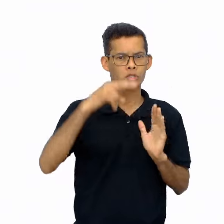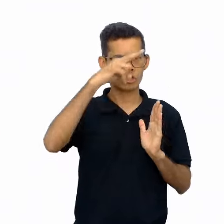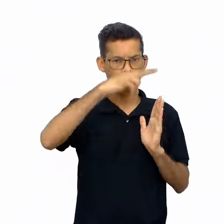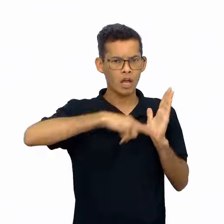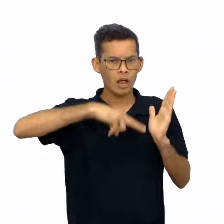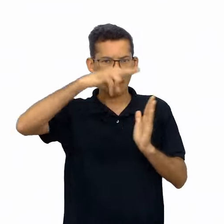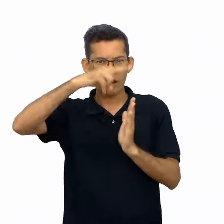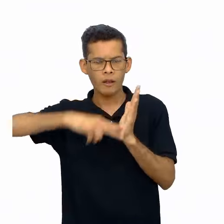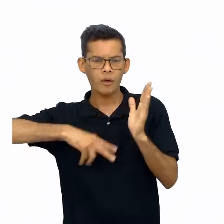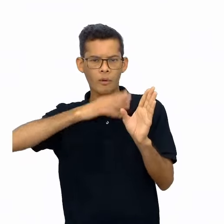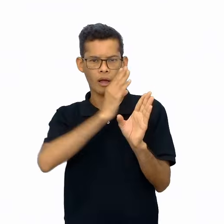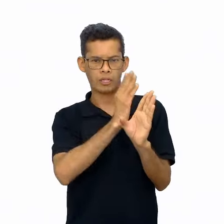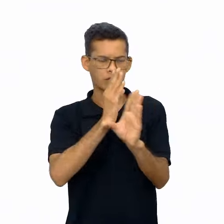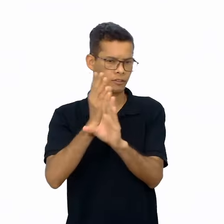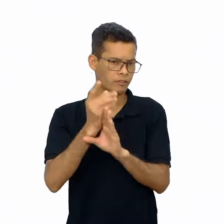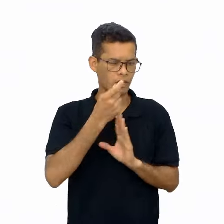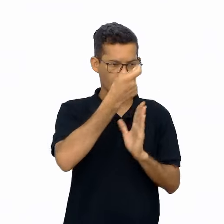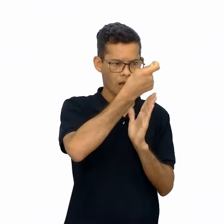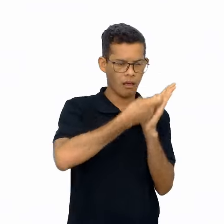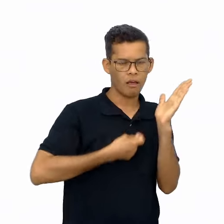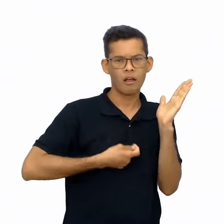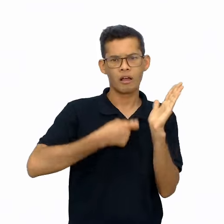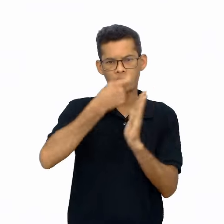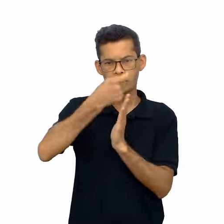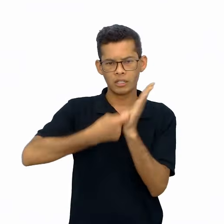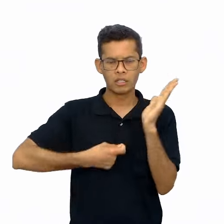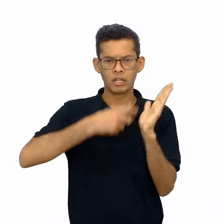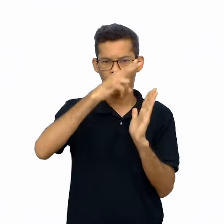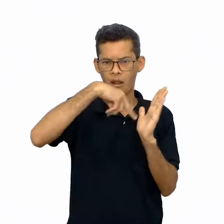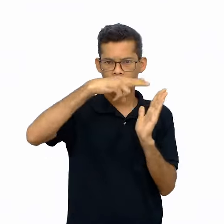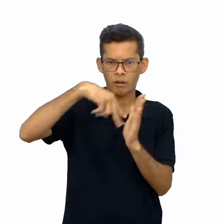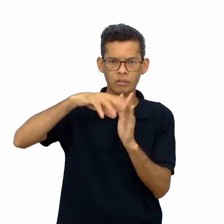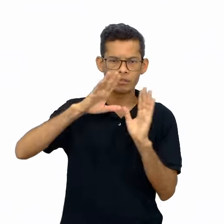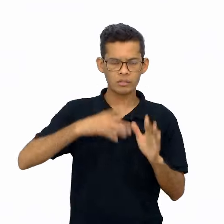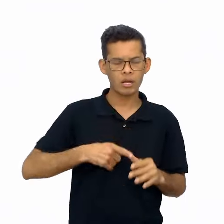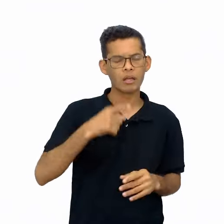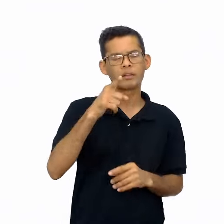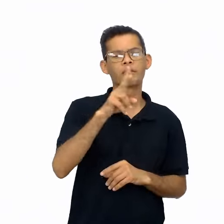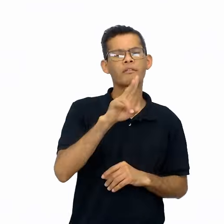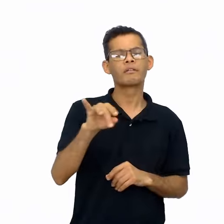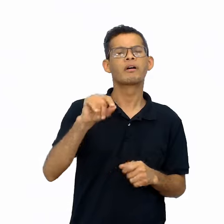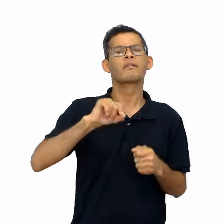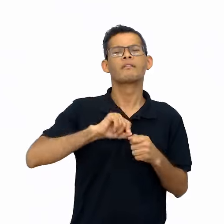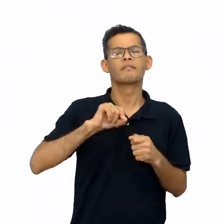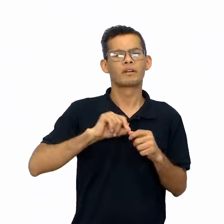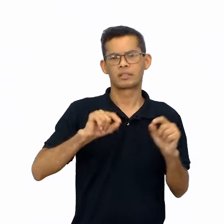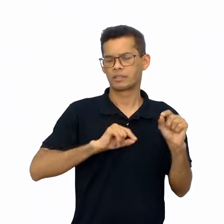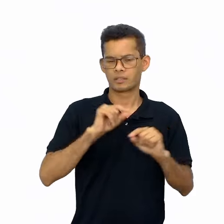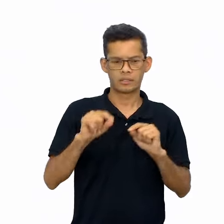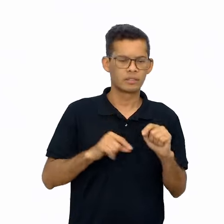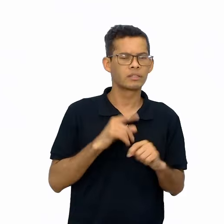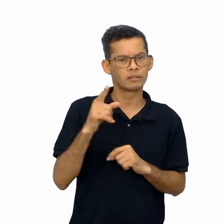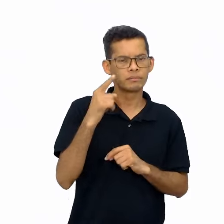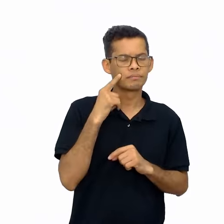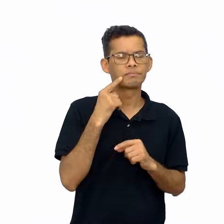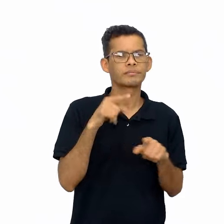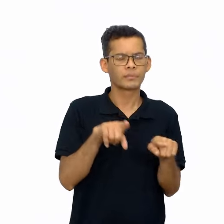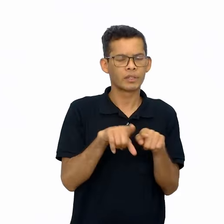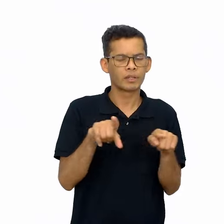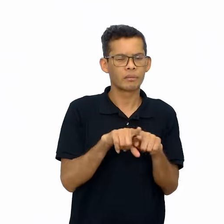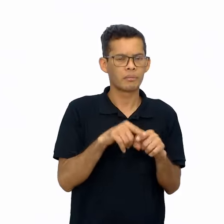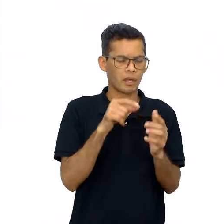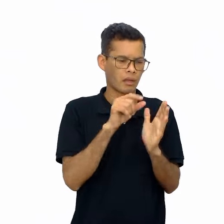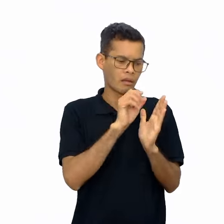adivinhas escritas em forma de quadrinhas na aula 5, será focalizada a regularidade ortográfica que